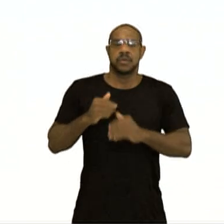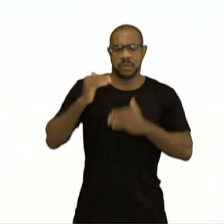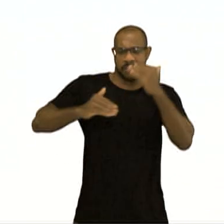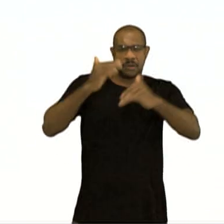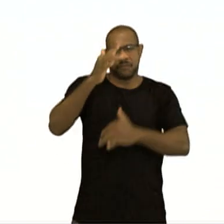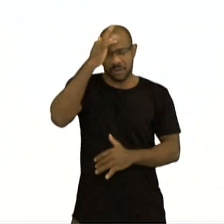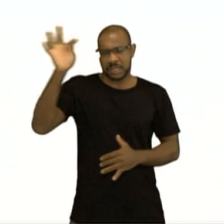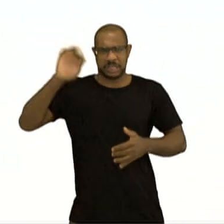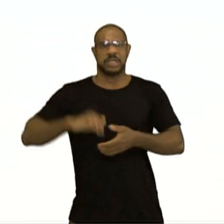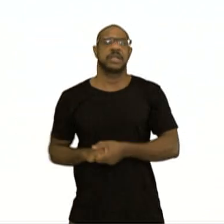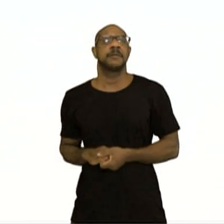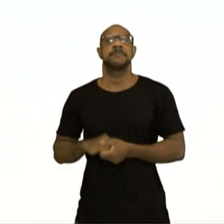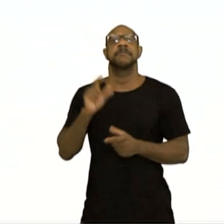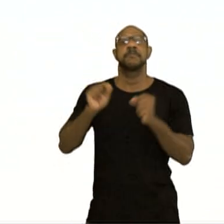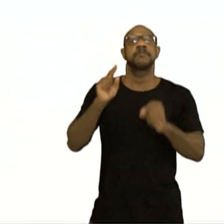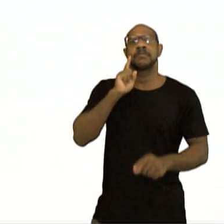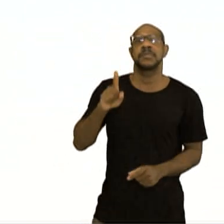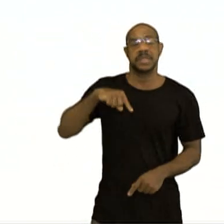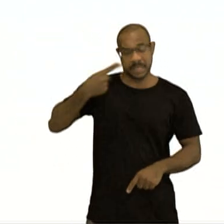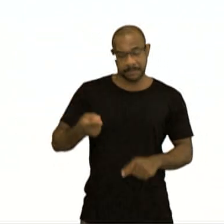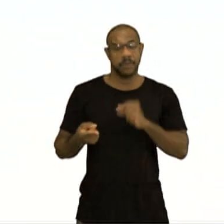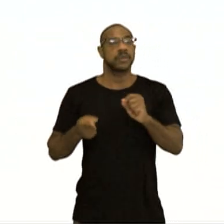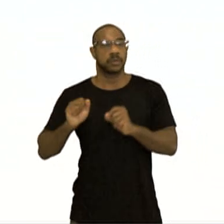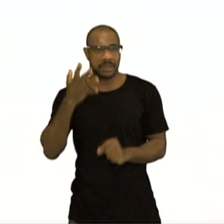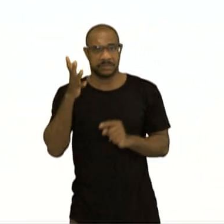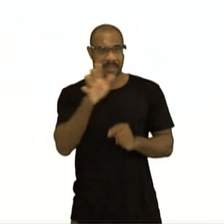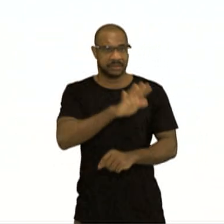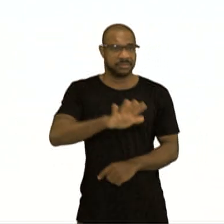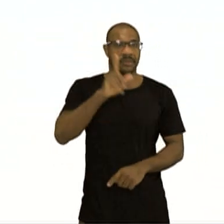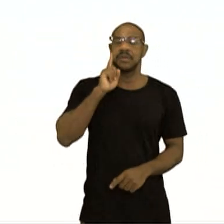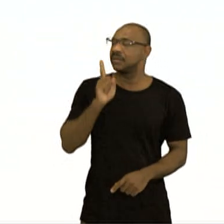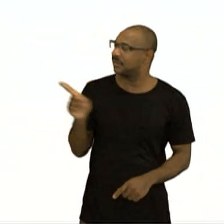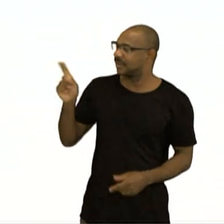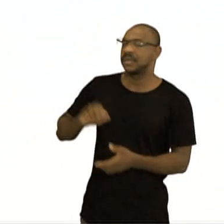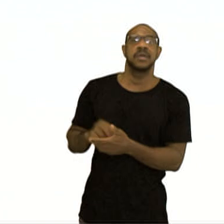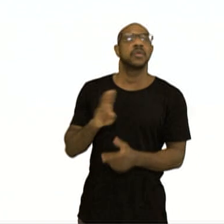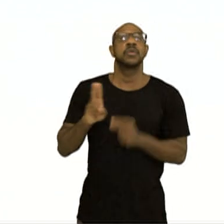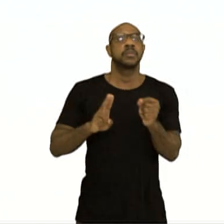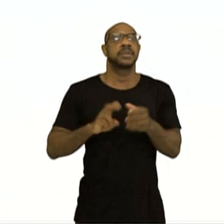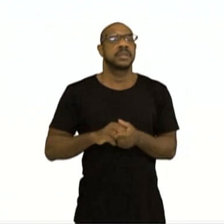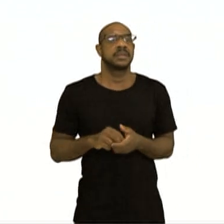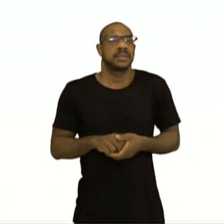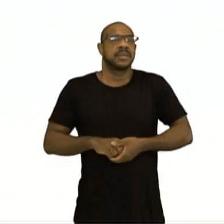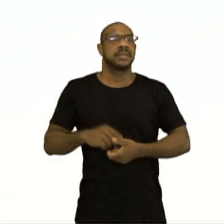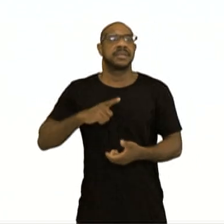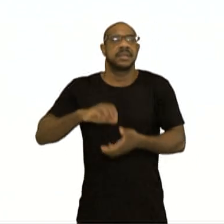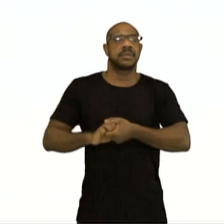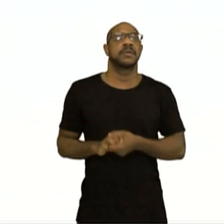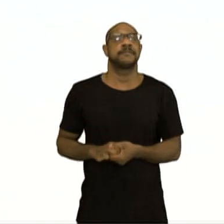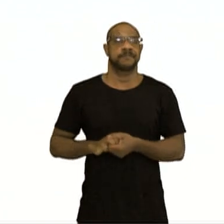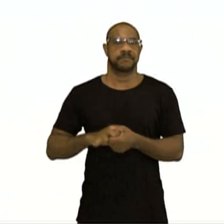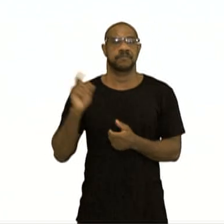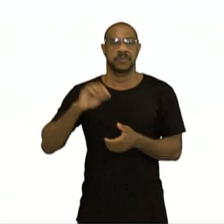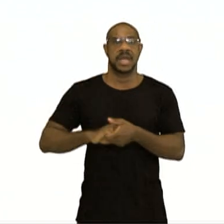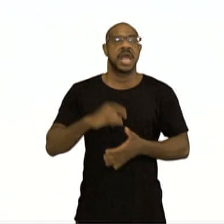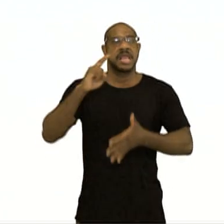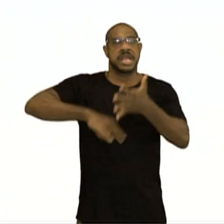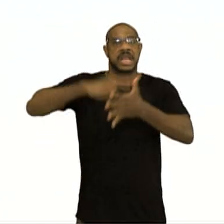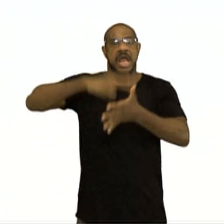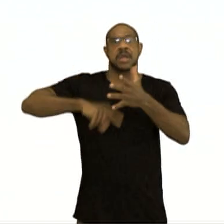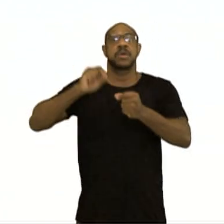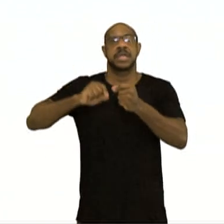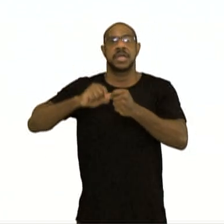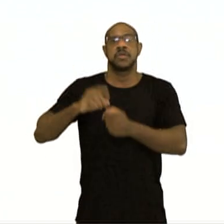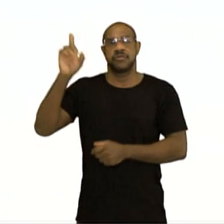E nós vamos ver que, logo após isso, eles vão elaborar a chamada Declaração dos Direitos do Homem e do Cidadão, um